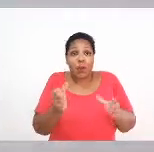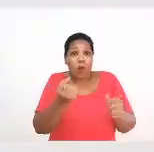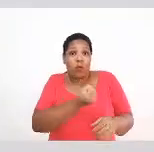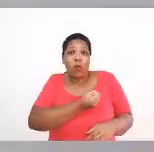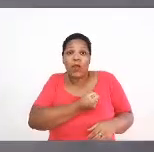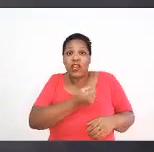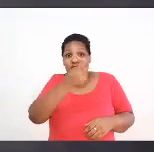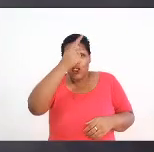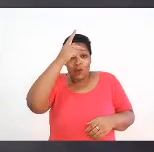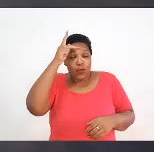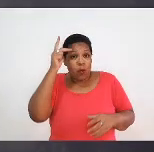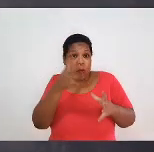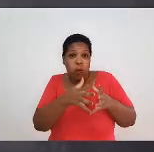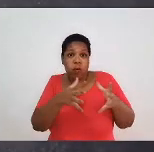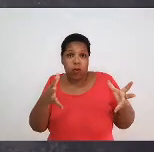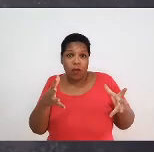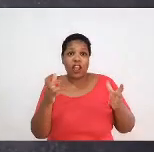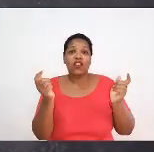debate.